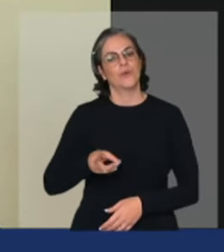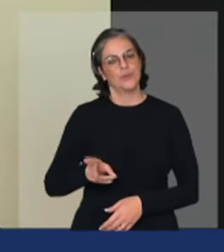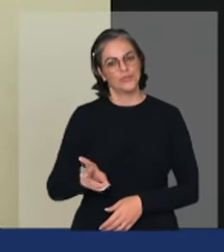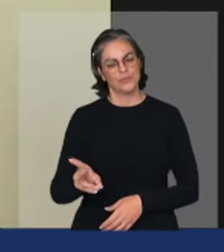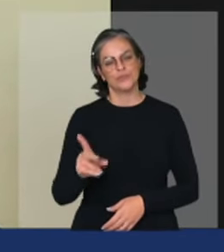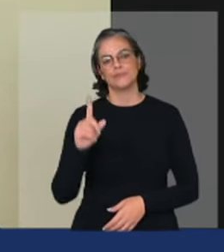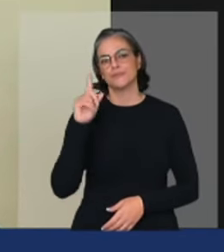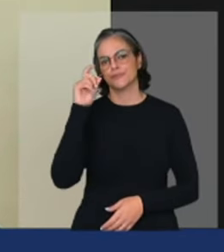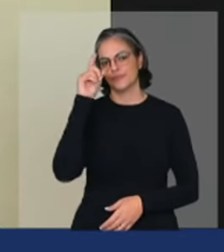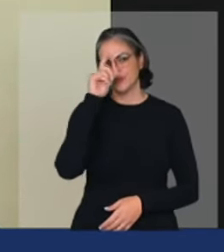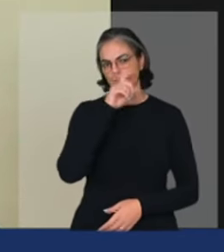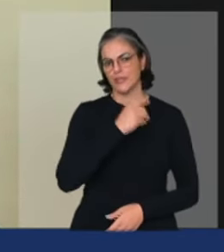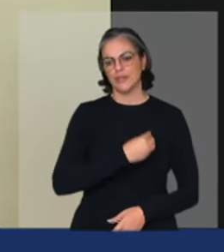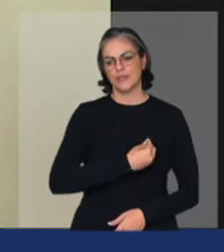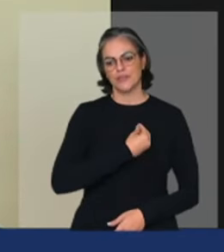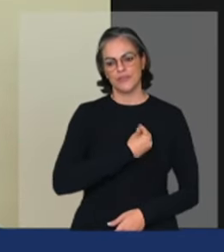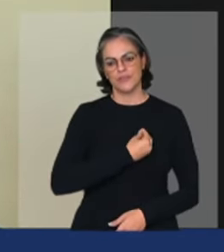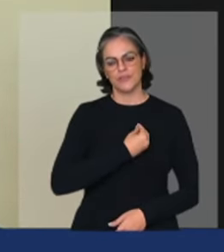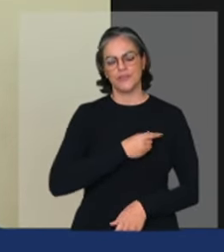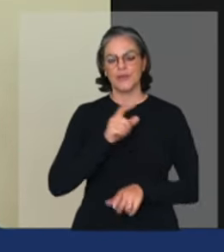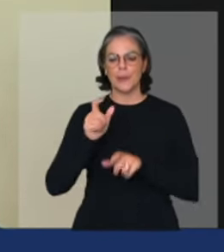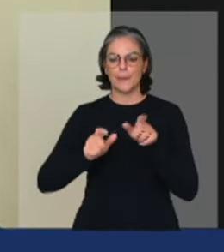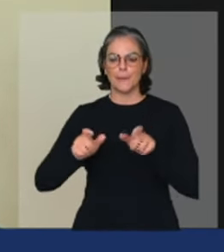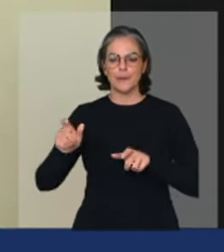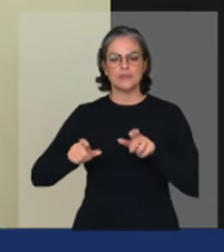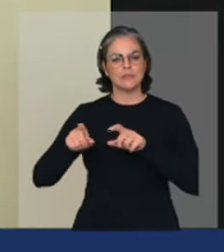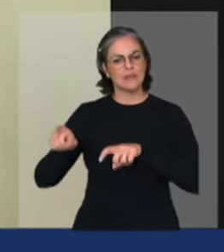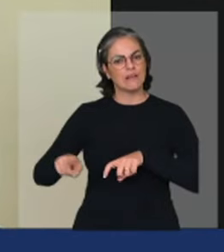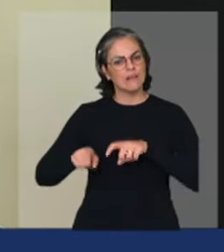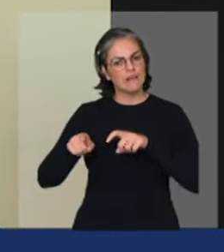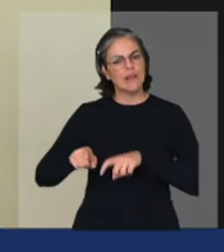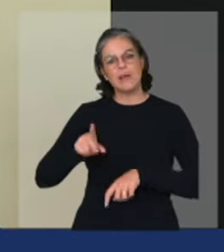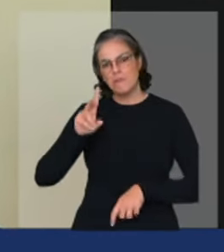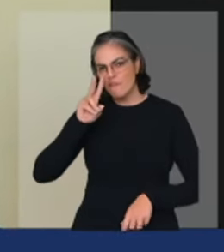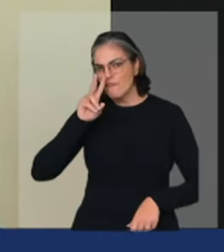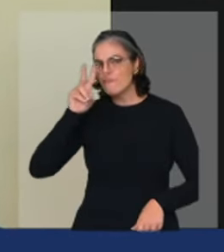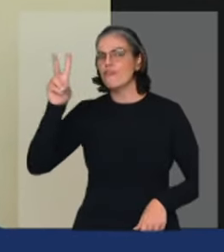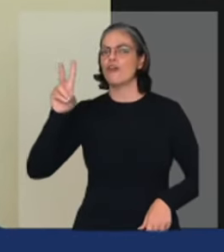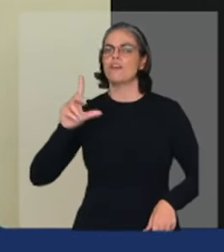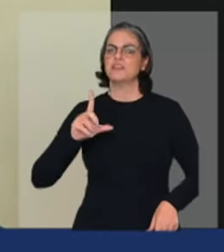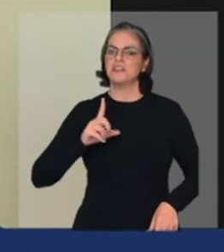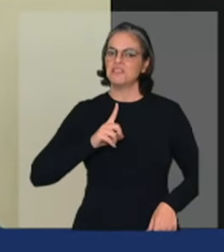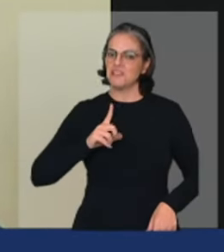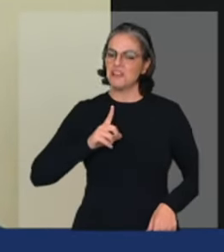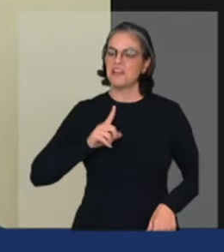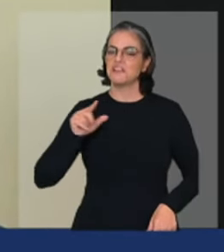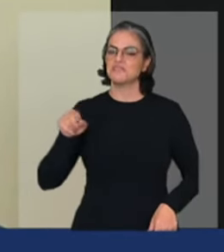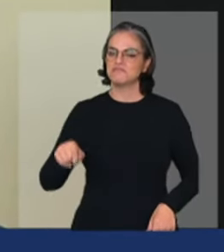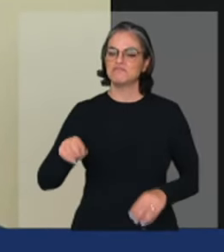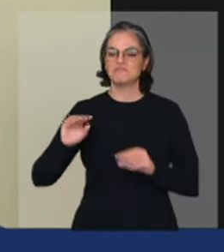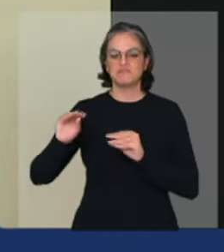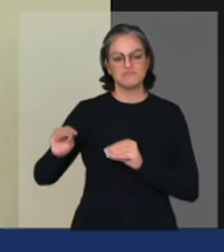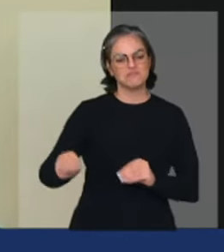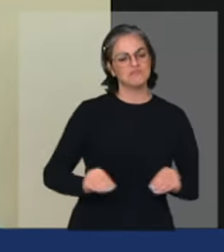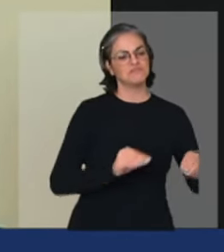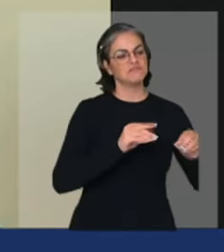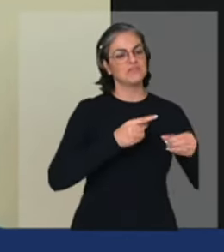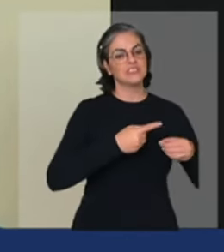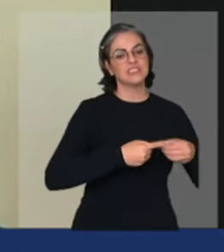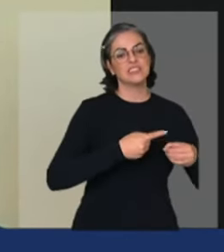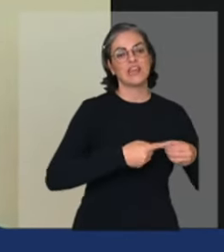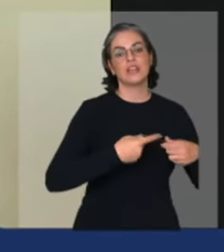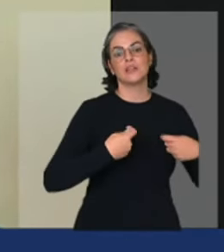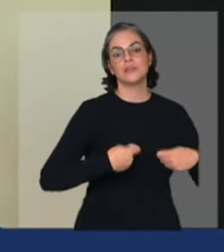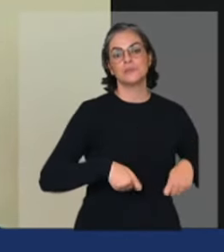os homens do campo são muito fortes porque a população do campo foi para as cidades porque as políticas